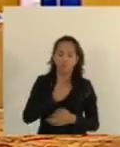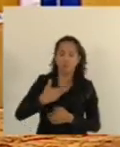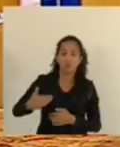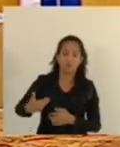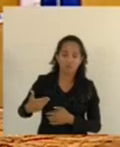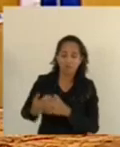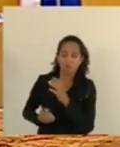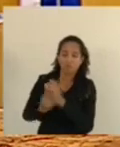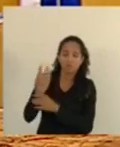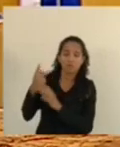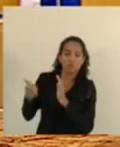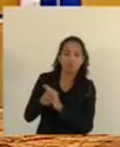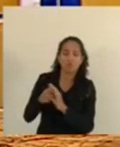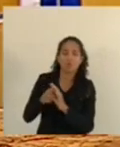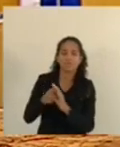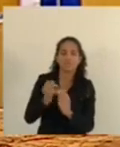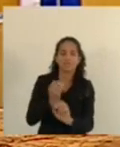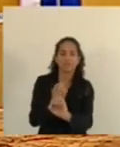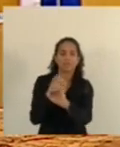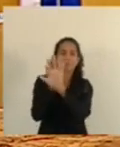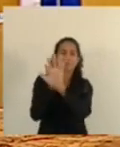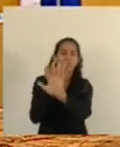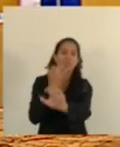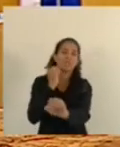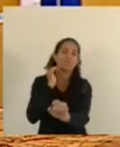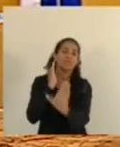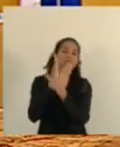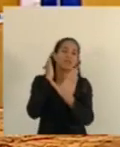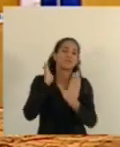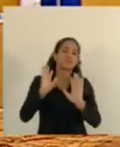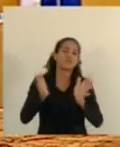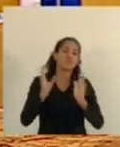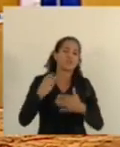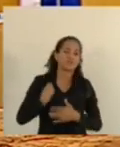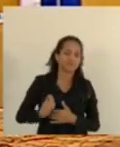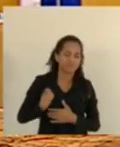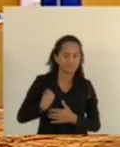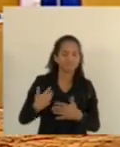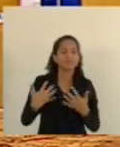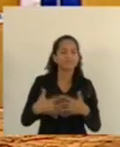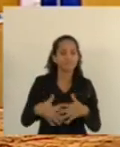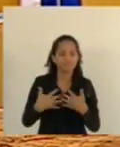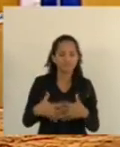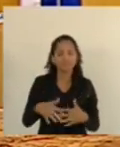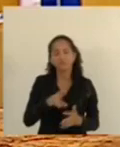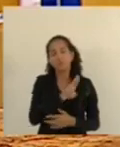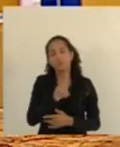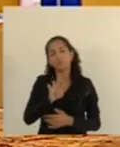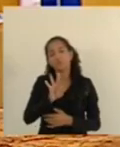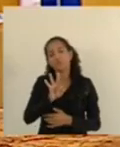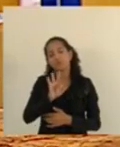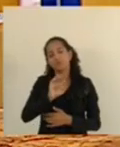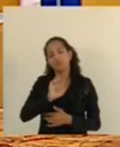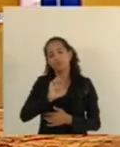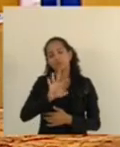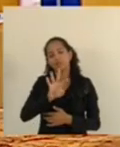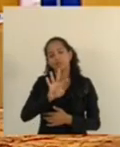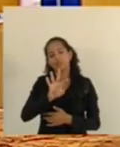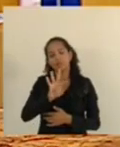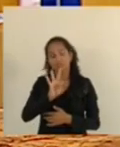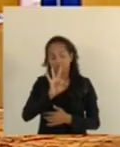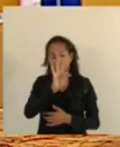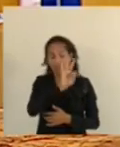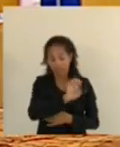implantou o teleflagrante aqui no Estado do Espírito Santo, já está em funcionamento, inclusive com relação a Aracruz, com relação a